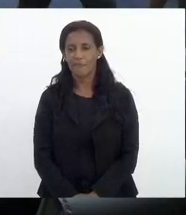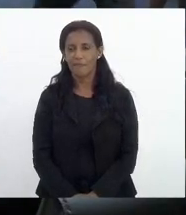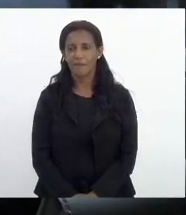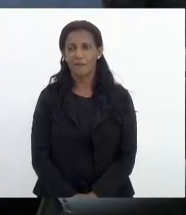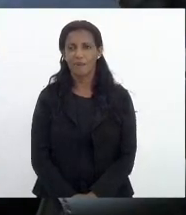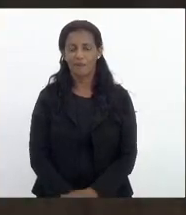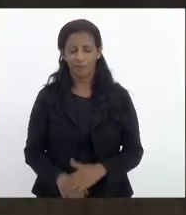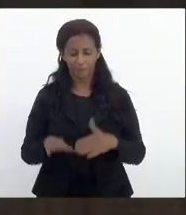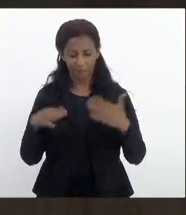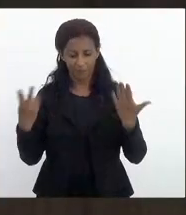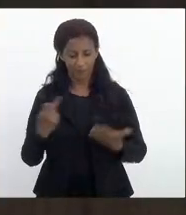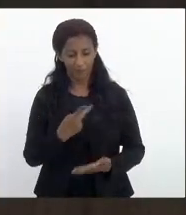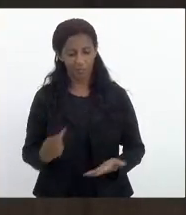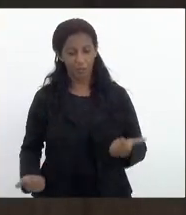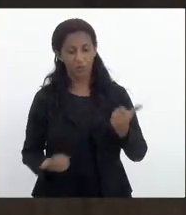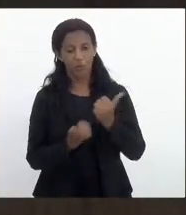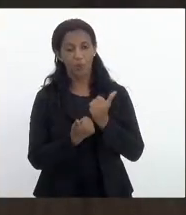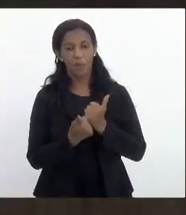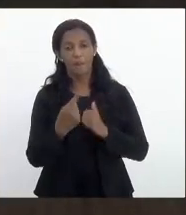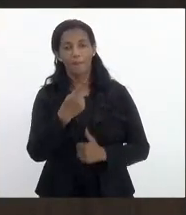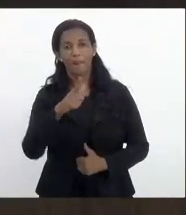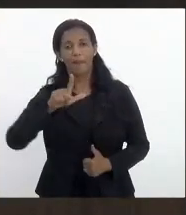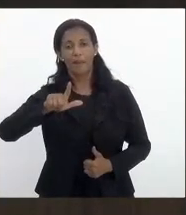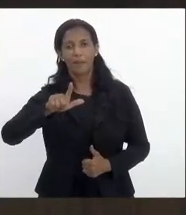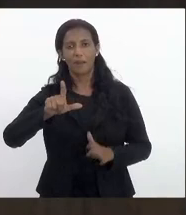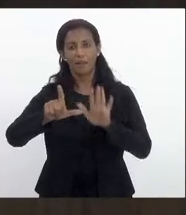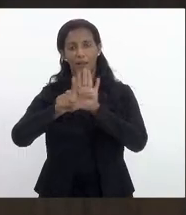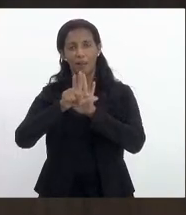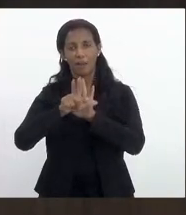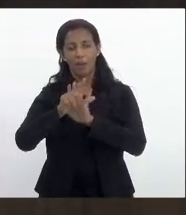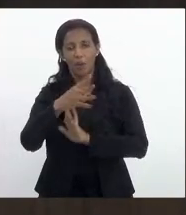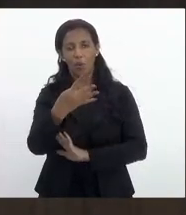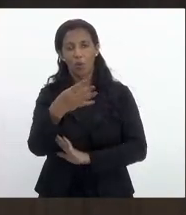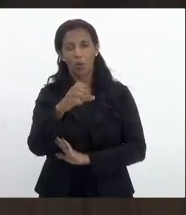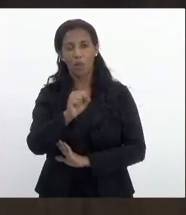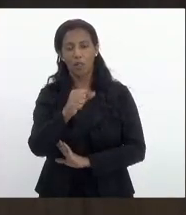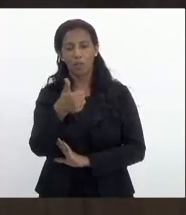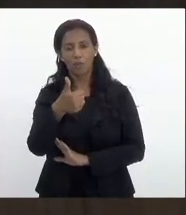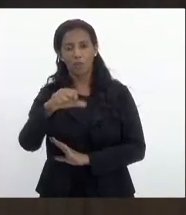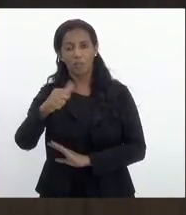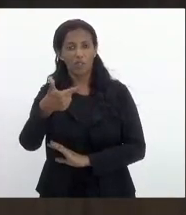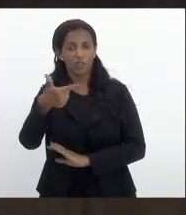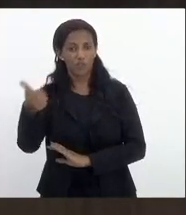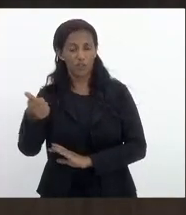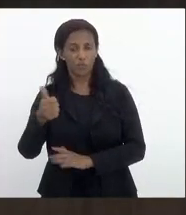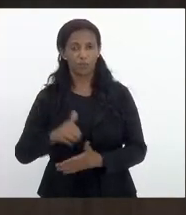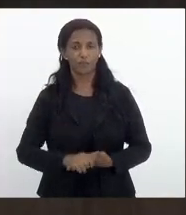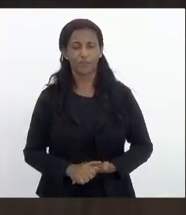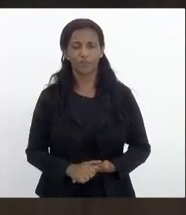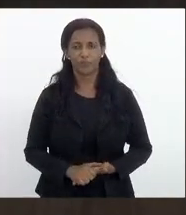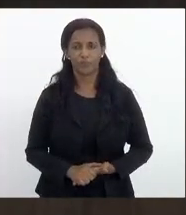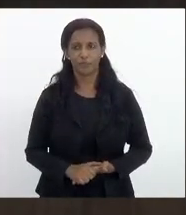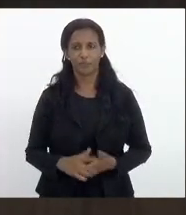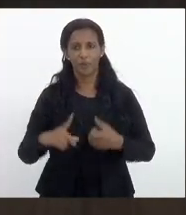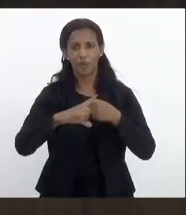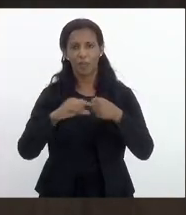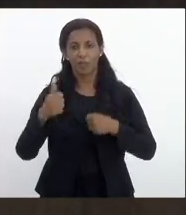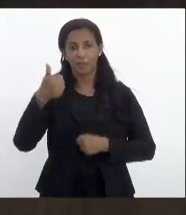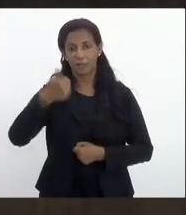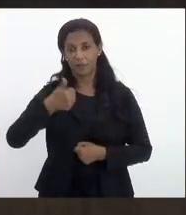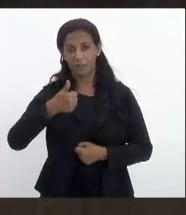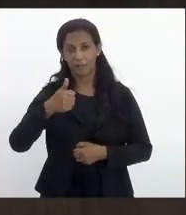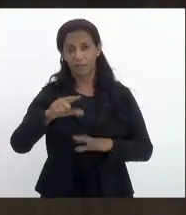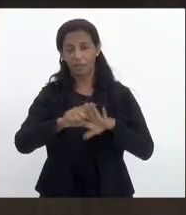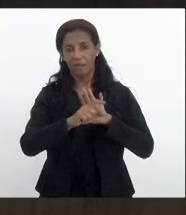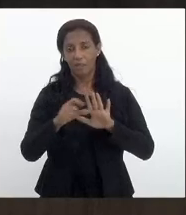senhora presidente substitutivo ao projeto de lei 4819 de 2021 artigo primeiro artigo